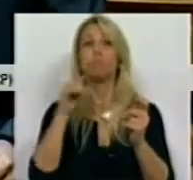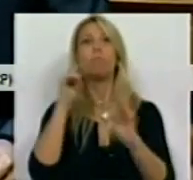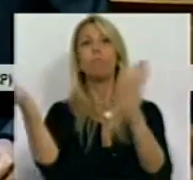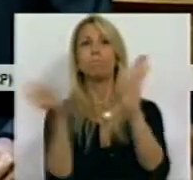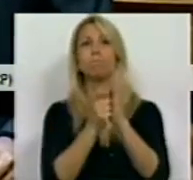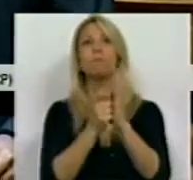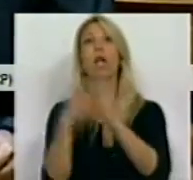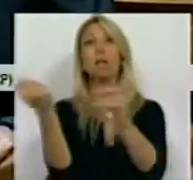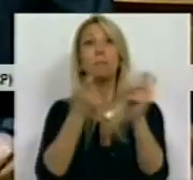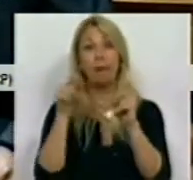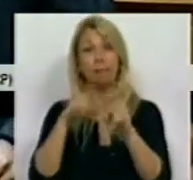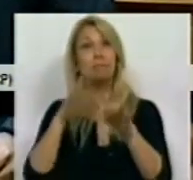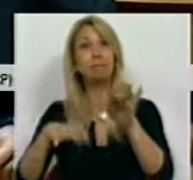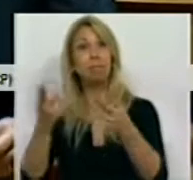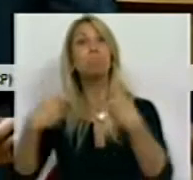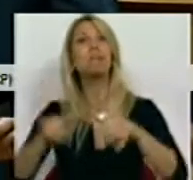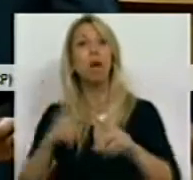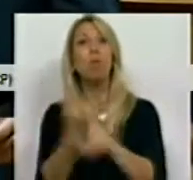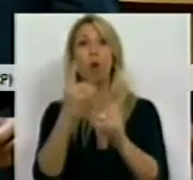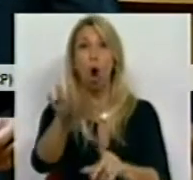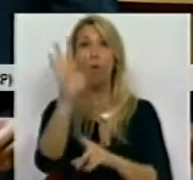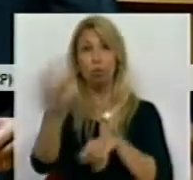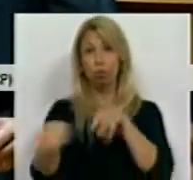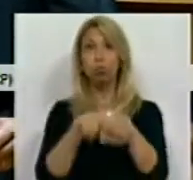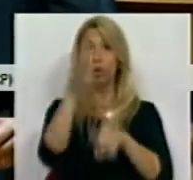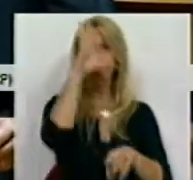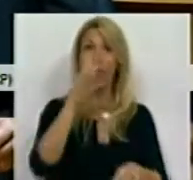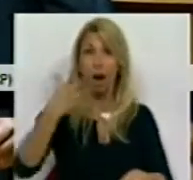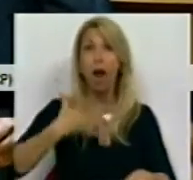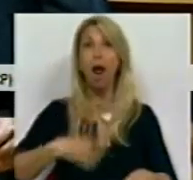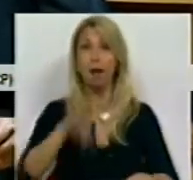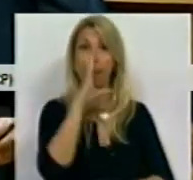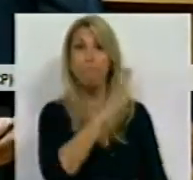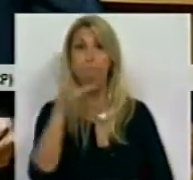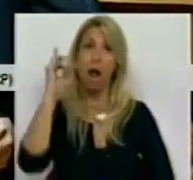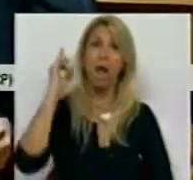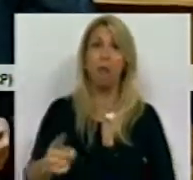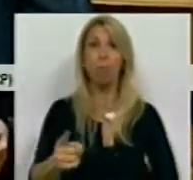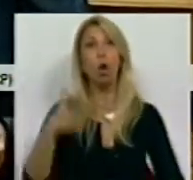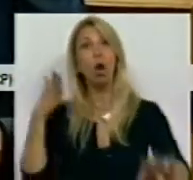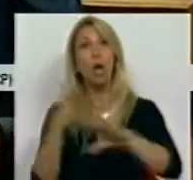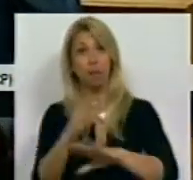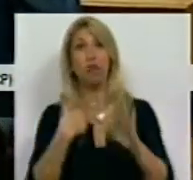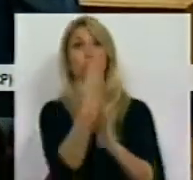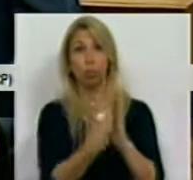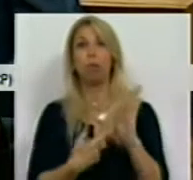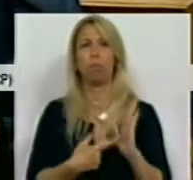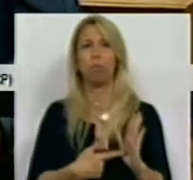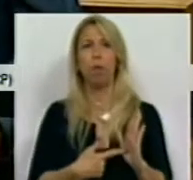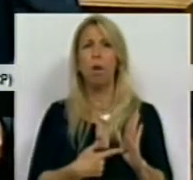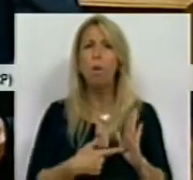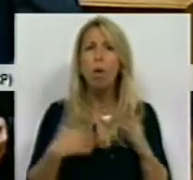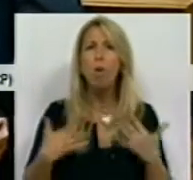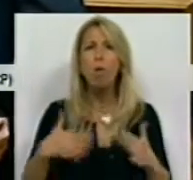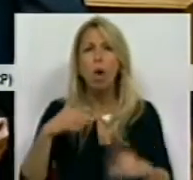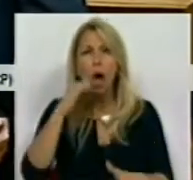debate em plenário porque as opções políticas que o Governo pretende consagrar e impor através deste diploma são de uma enorme